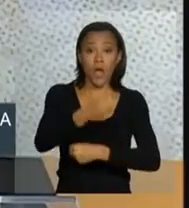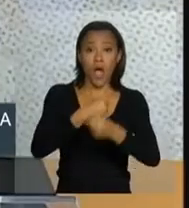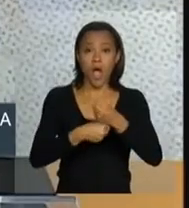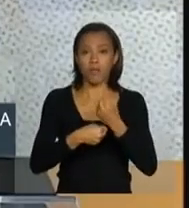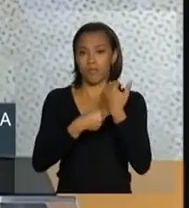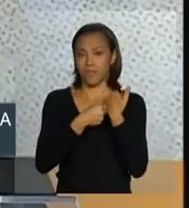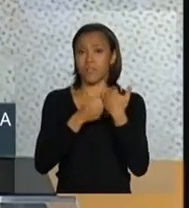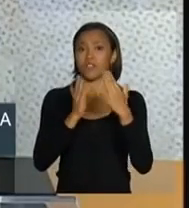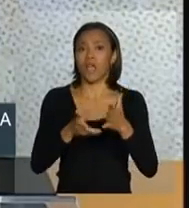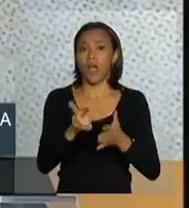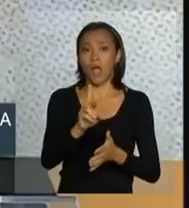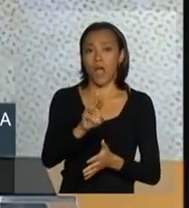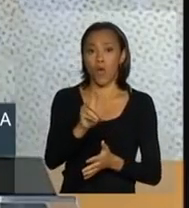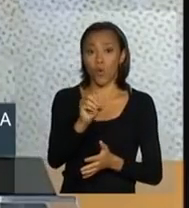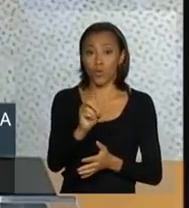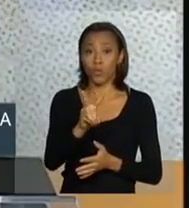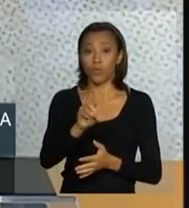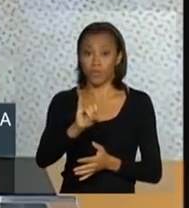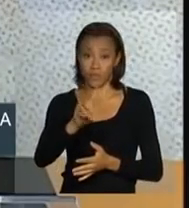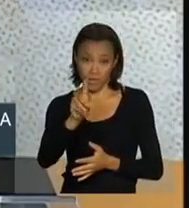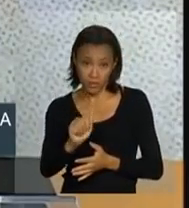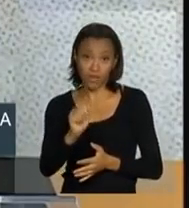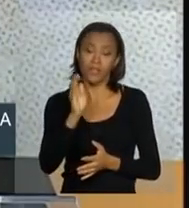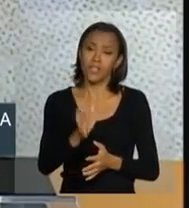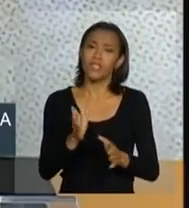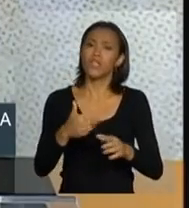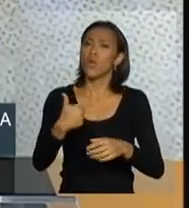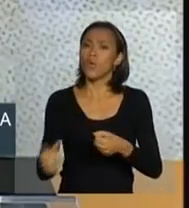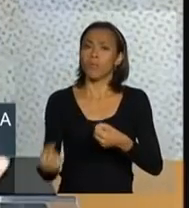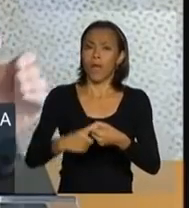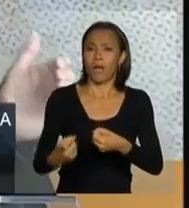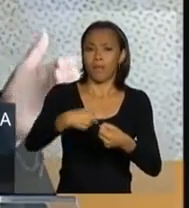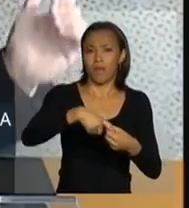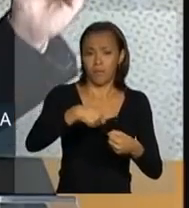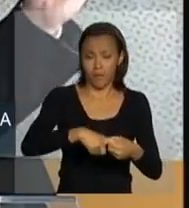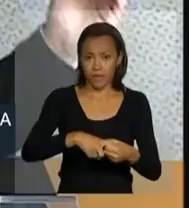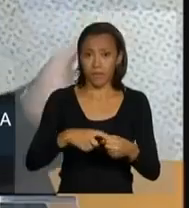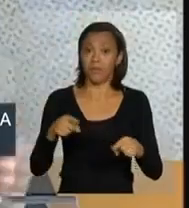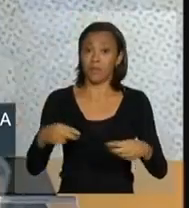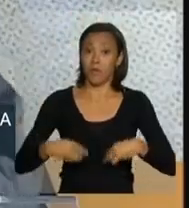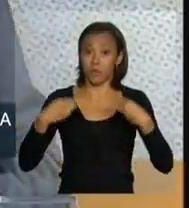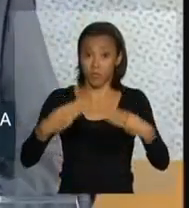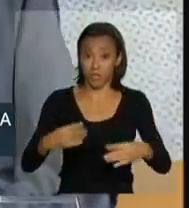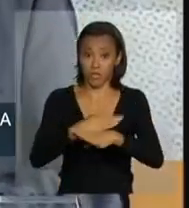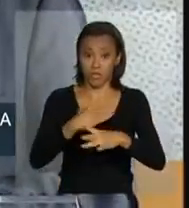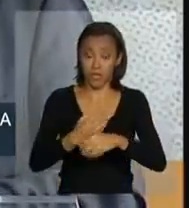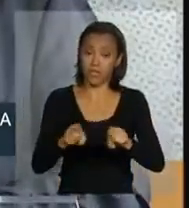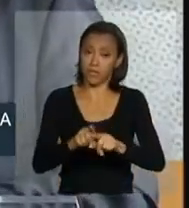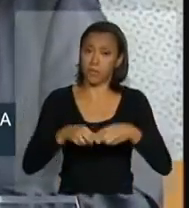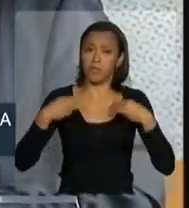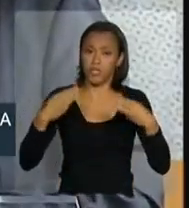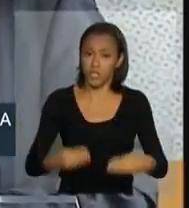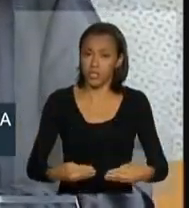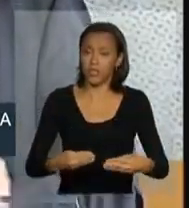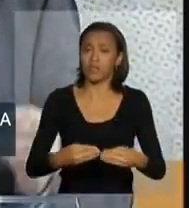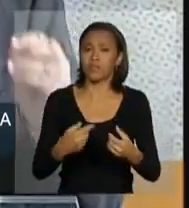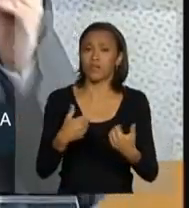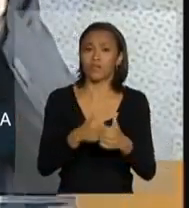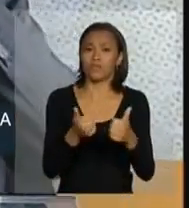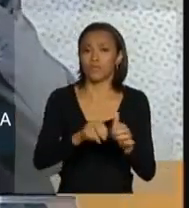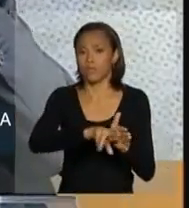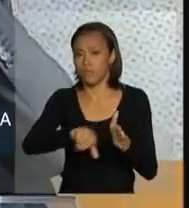a rodovida e também ações integradas ao Ministério das Cidades e de Transportes, que foram extremamente